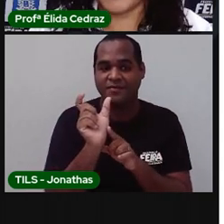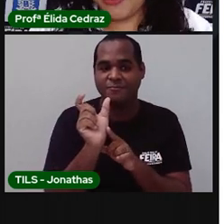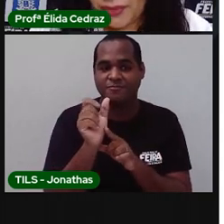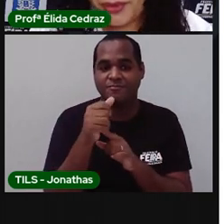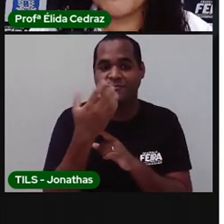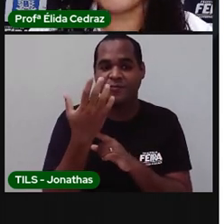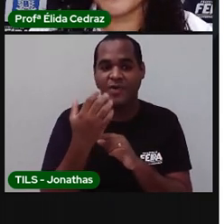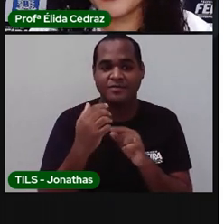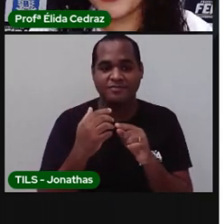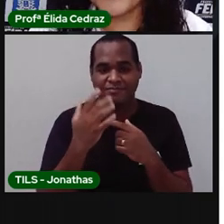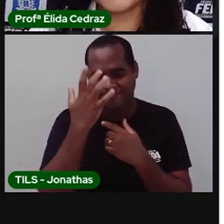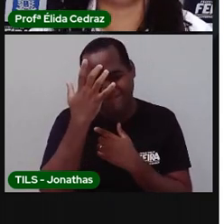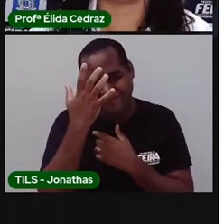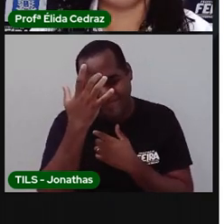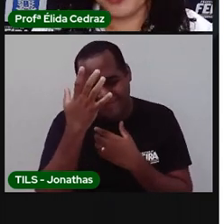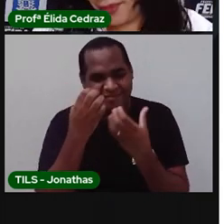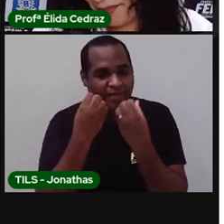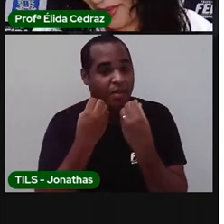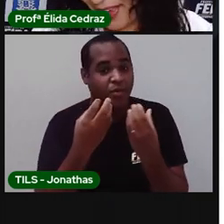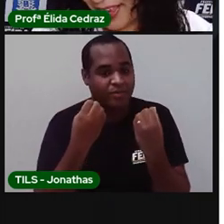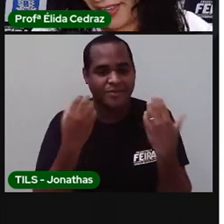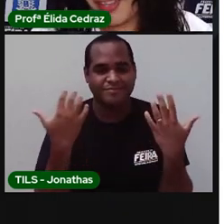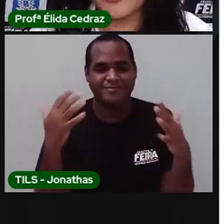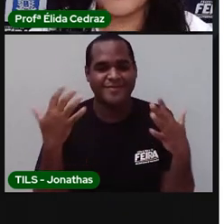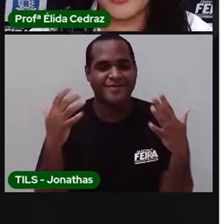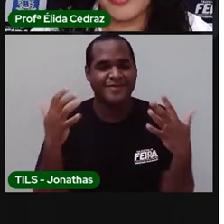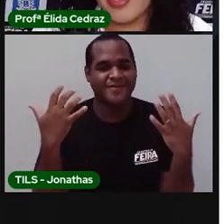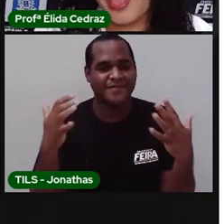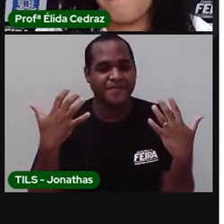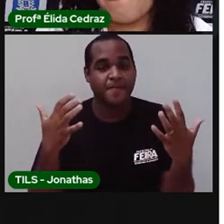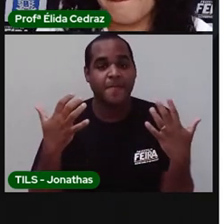Essa ficou fácil, né? Muito bem.